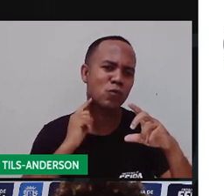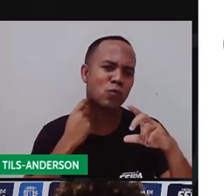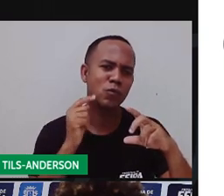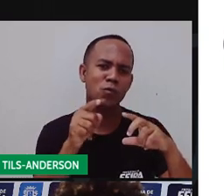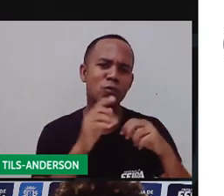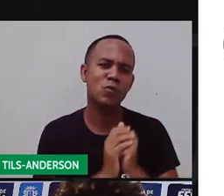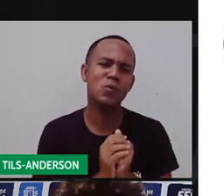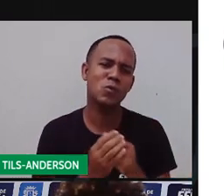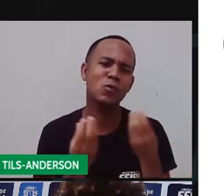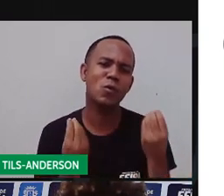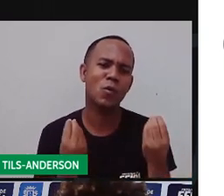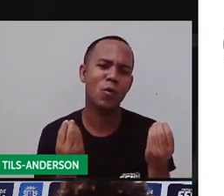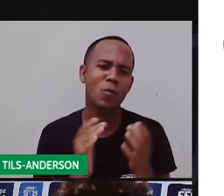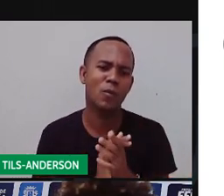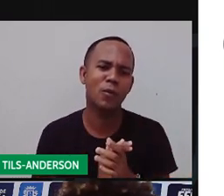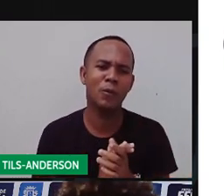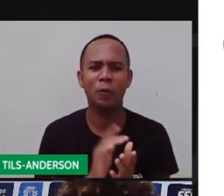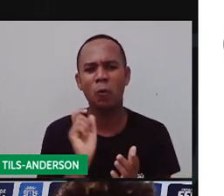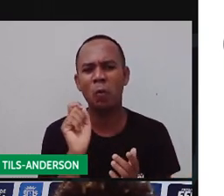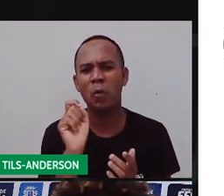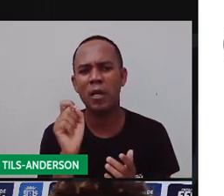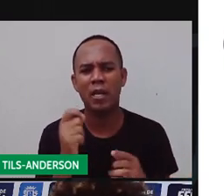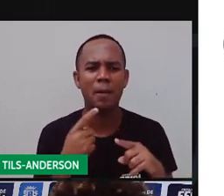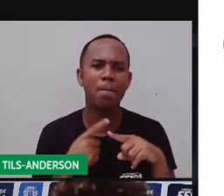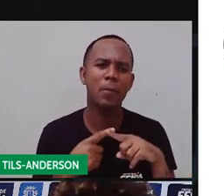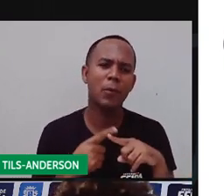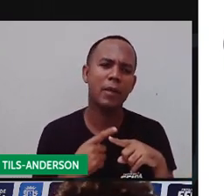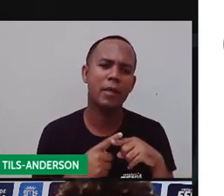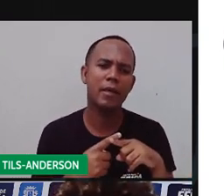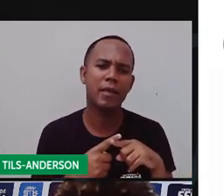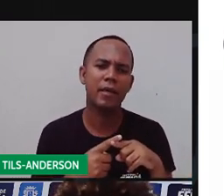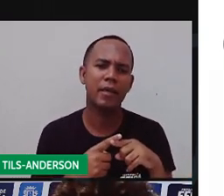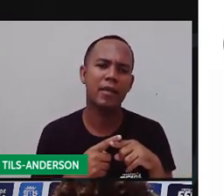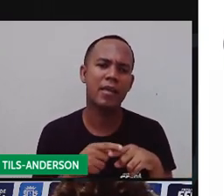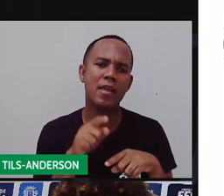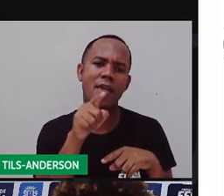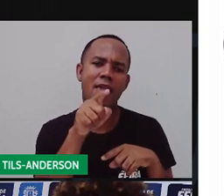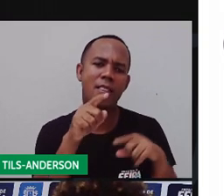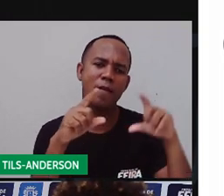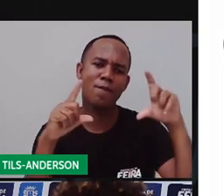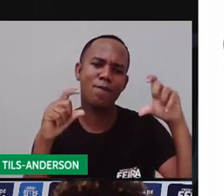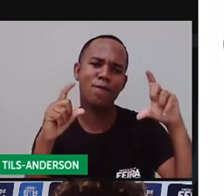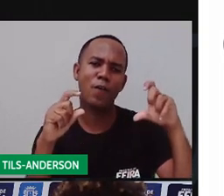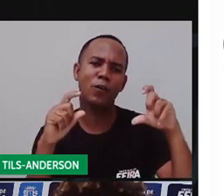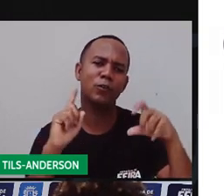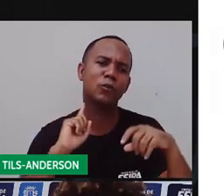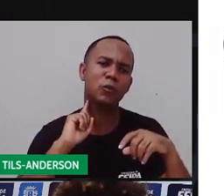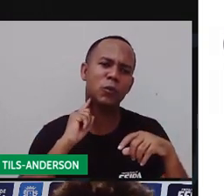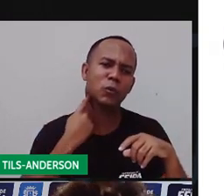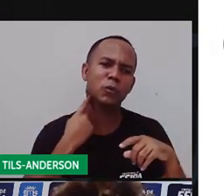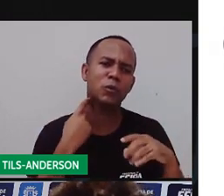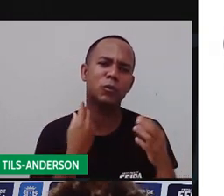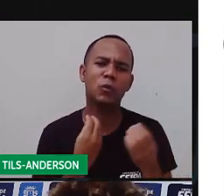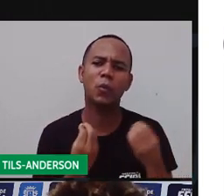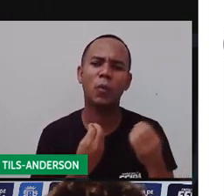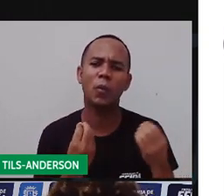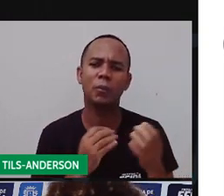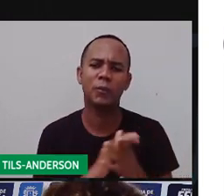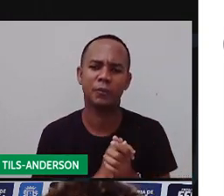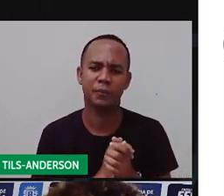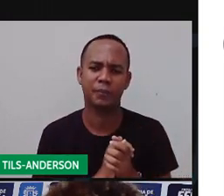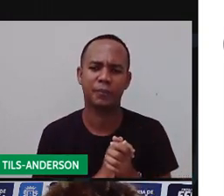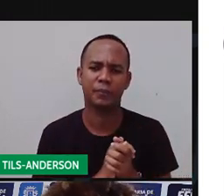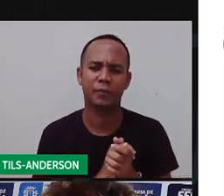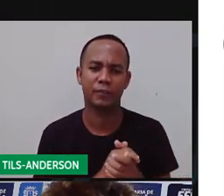Pois é, e agora? O que será que vamos falar nessa aula de linguagem, desculpa, que tem aí a ver com espaços públicos